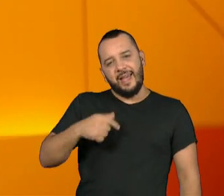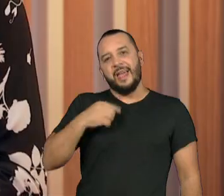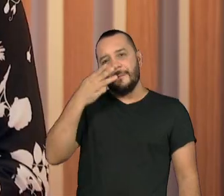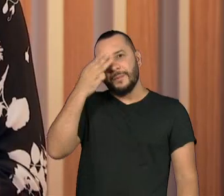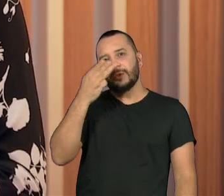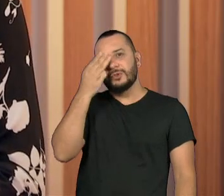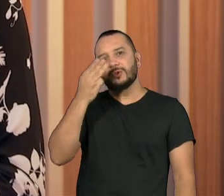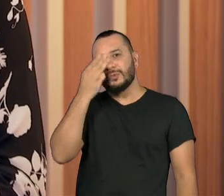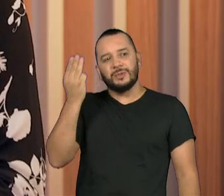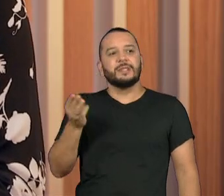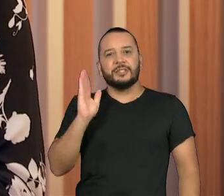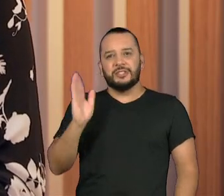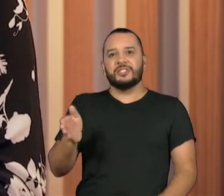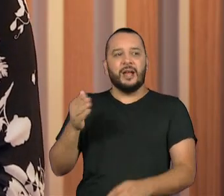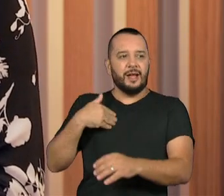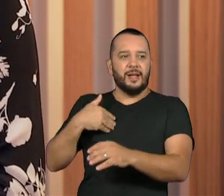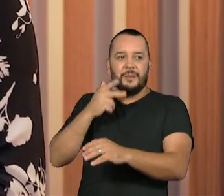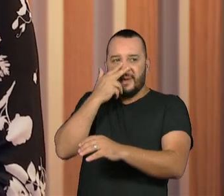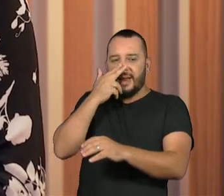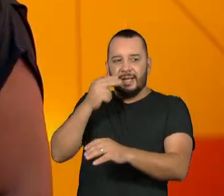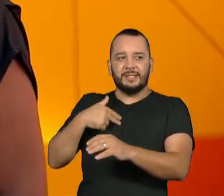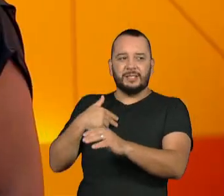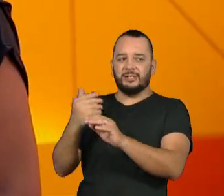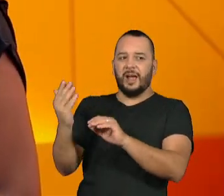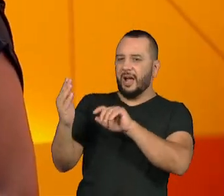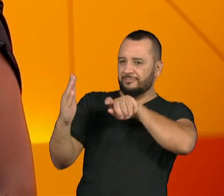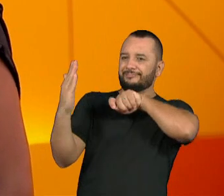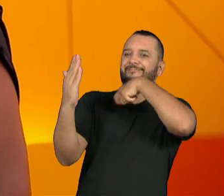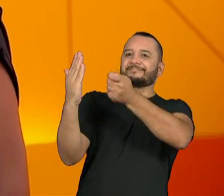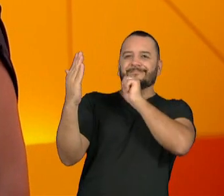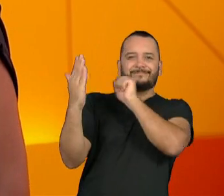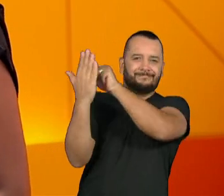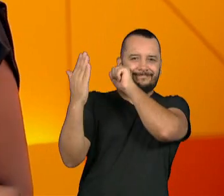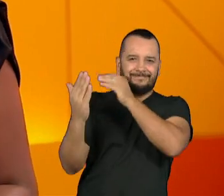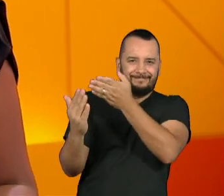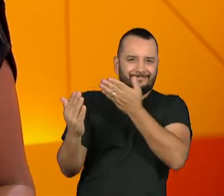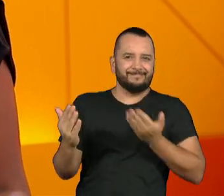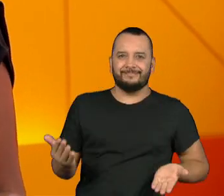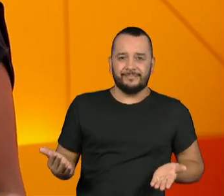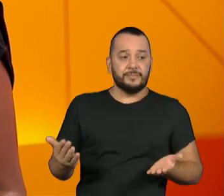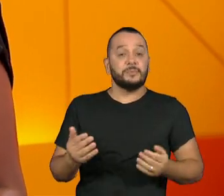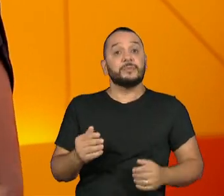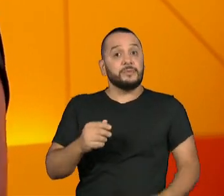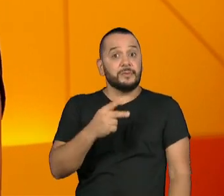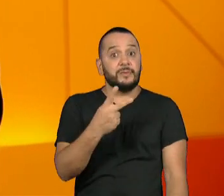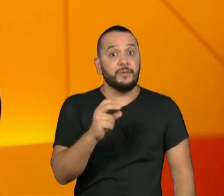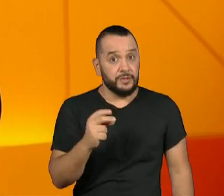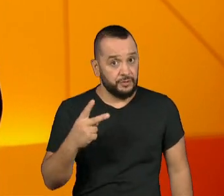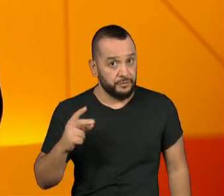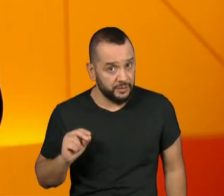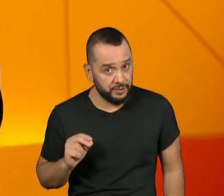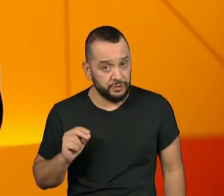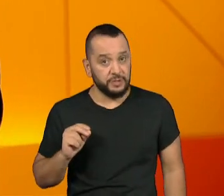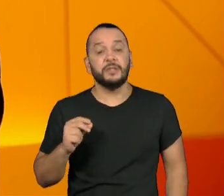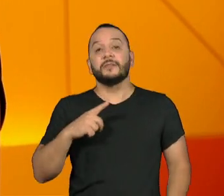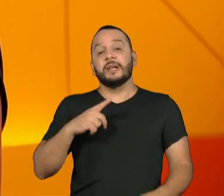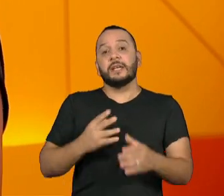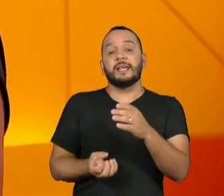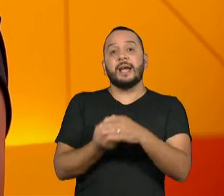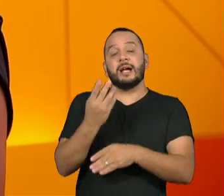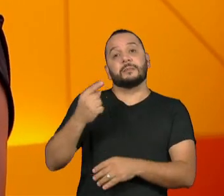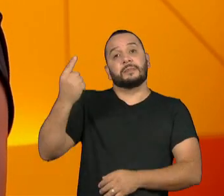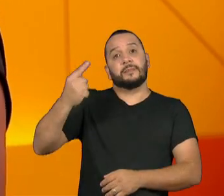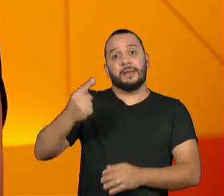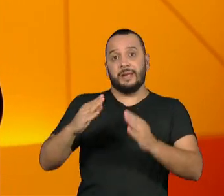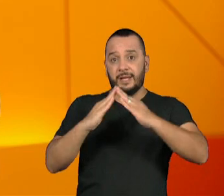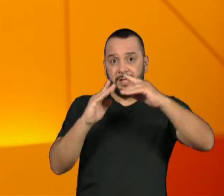É ou está a ponto de entrar, né? Em 2020, foi fundada a primeira igreja evangélica trans do Brasil, na região